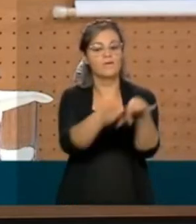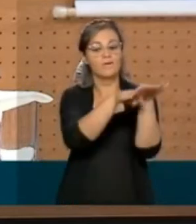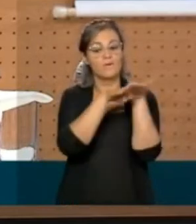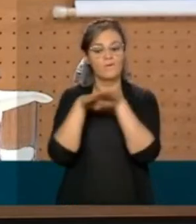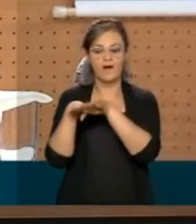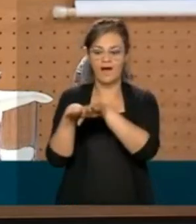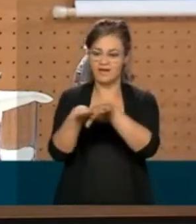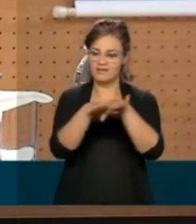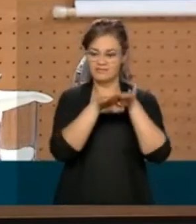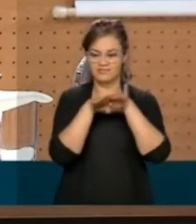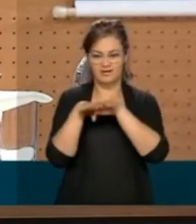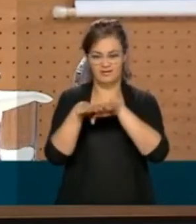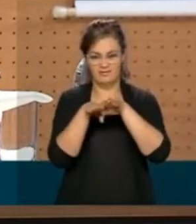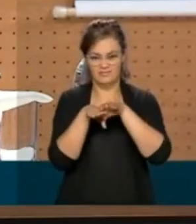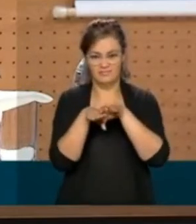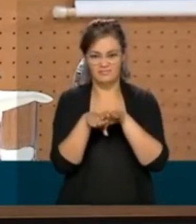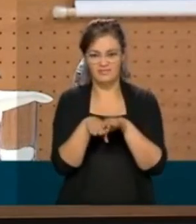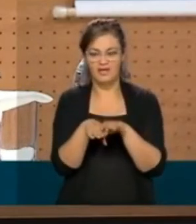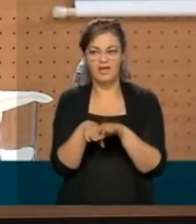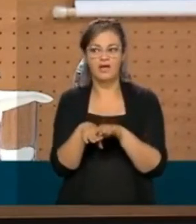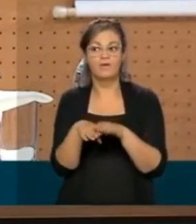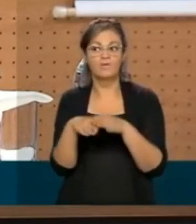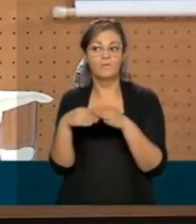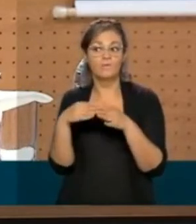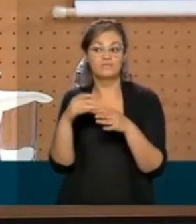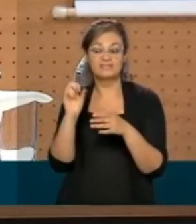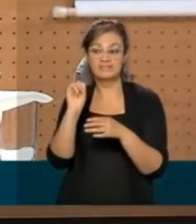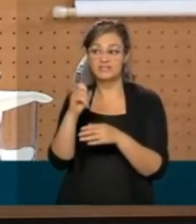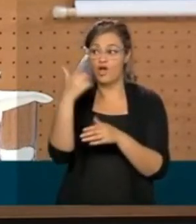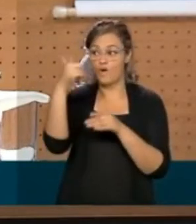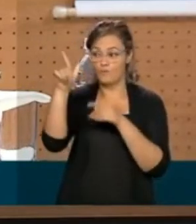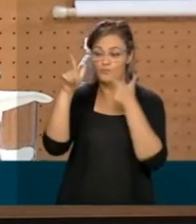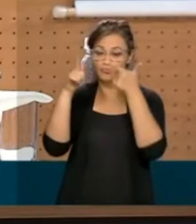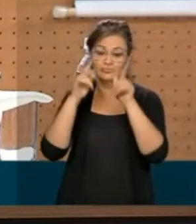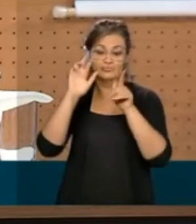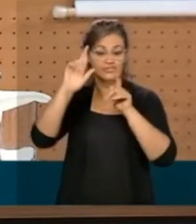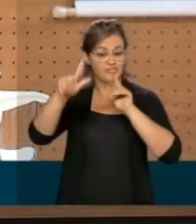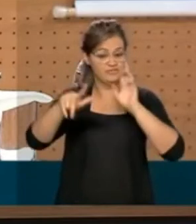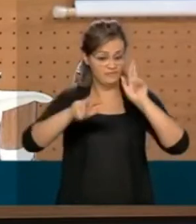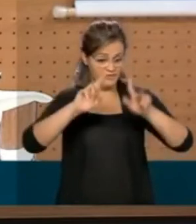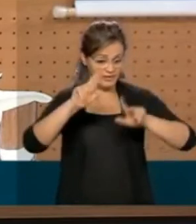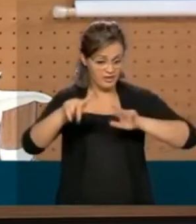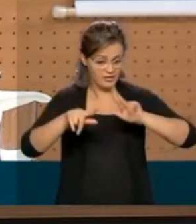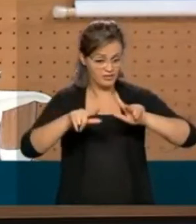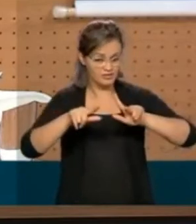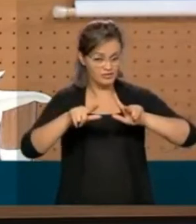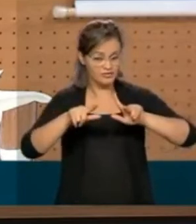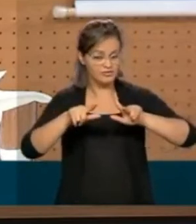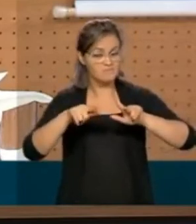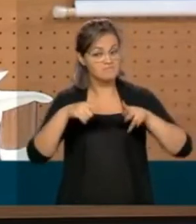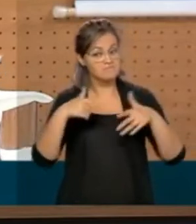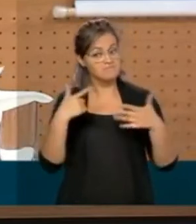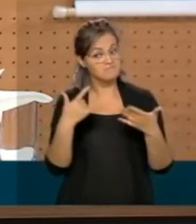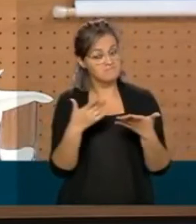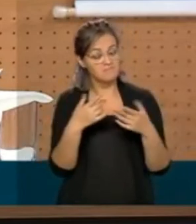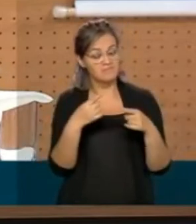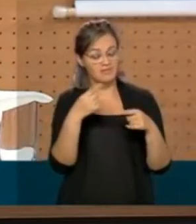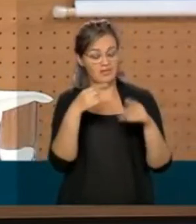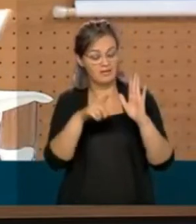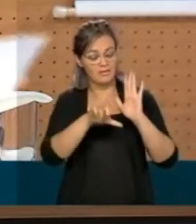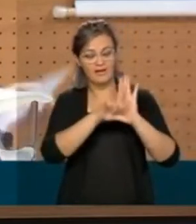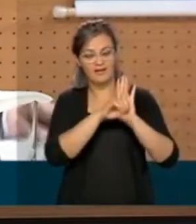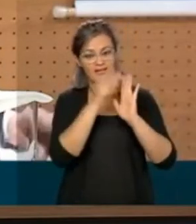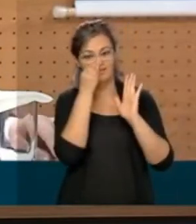Estados. Qualquer movimento fora desta linha está em desacordo com a lei.